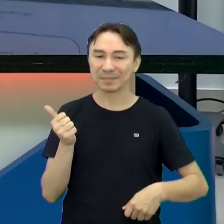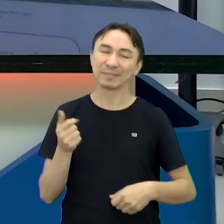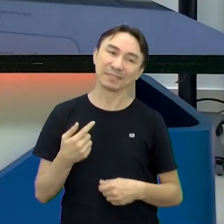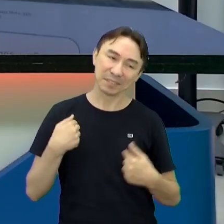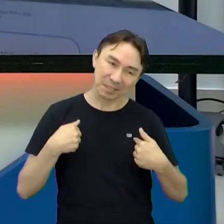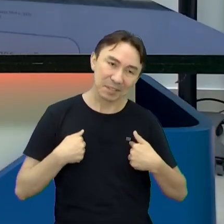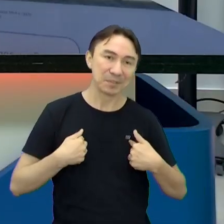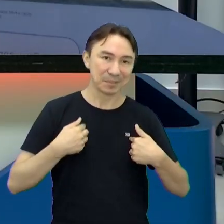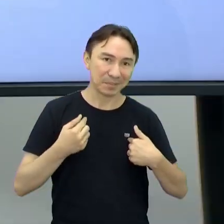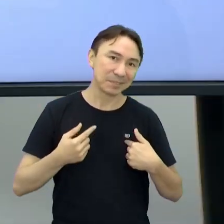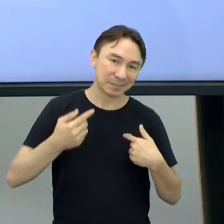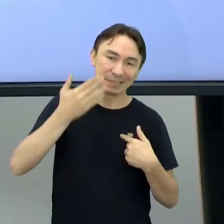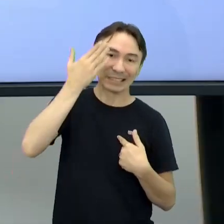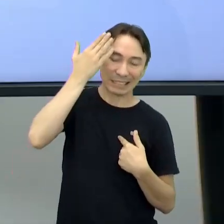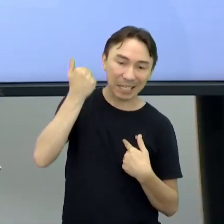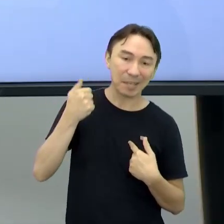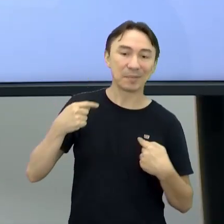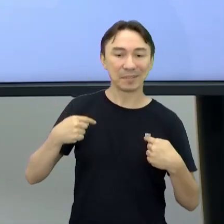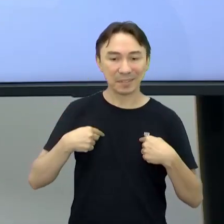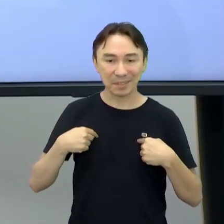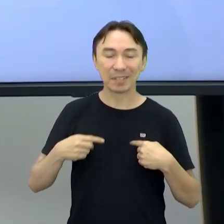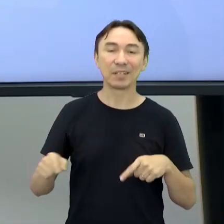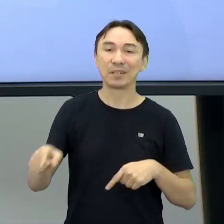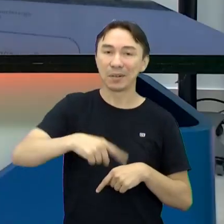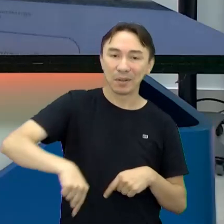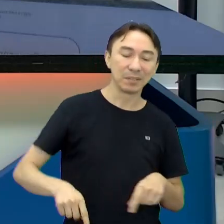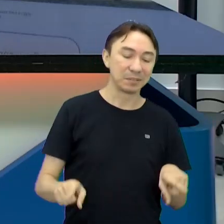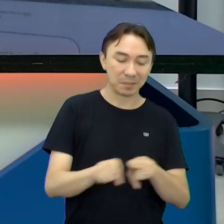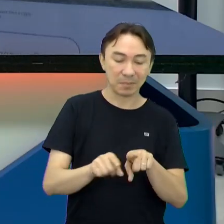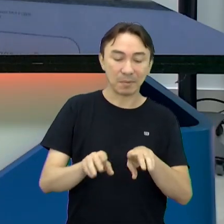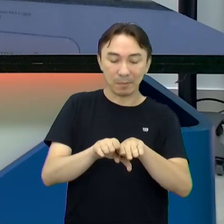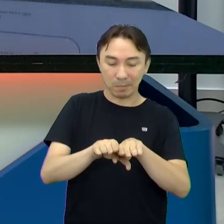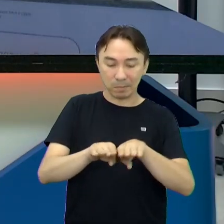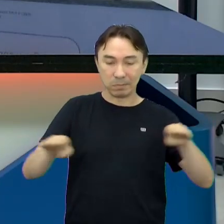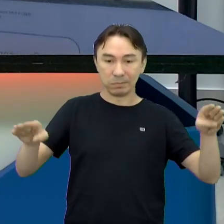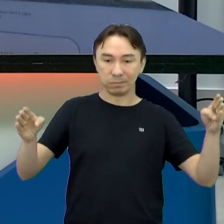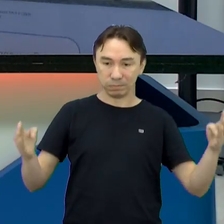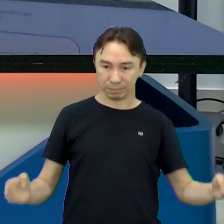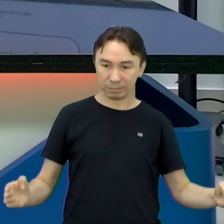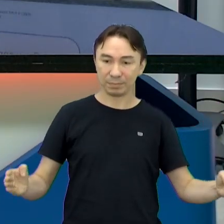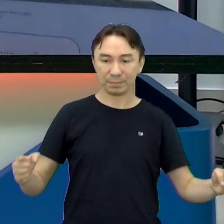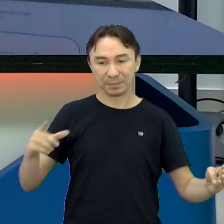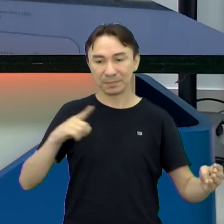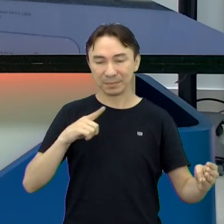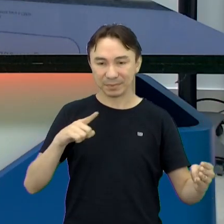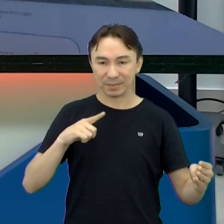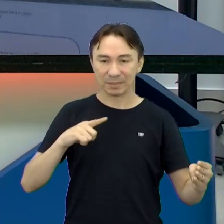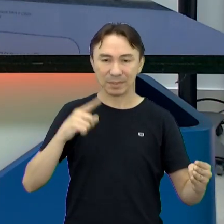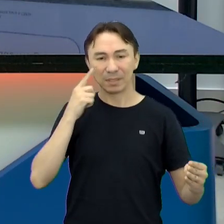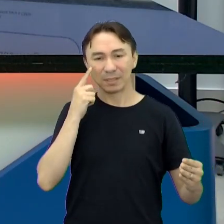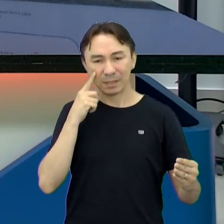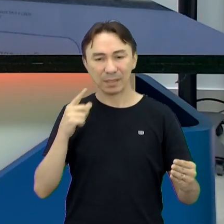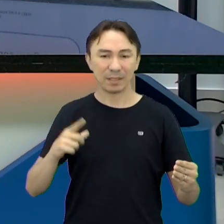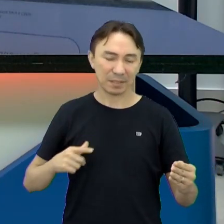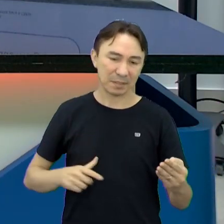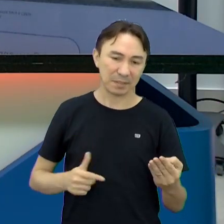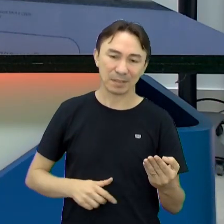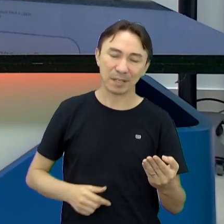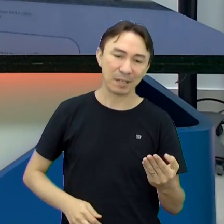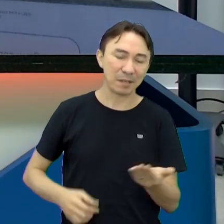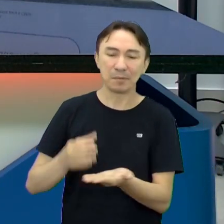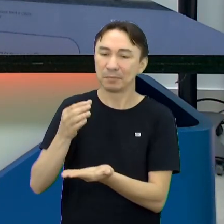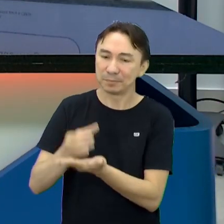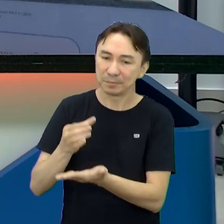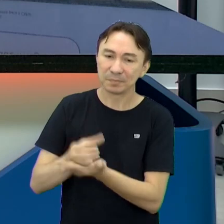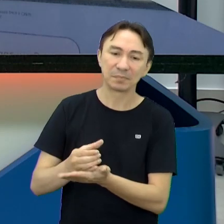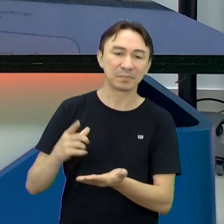já sabem com quem estamos falando Estamos atrás de uma bancada, né Que aí é composta Também em cima tem caneca Tem um